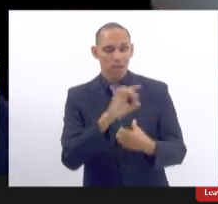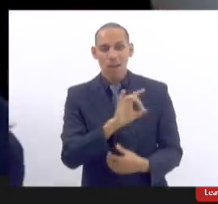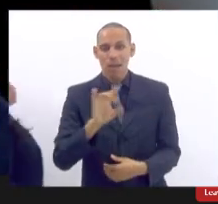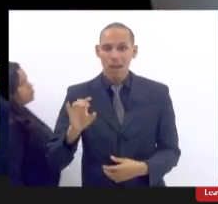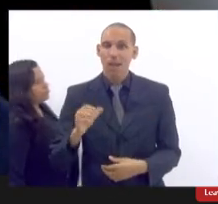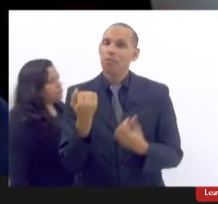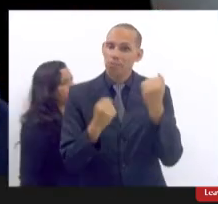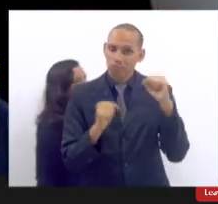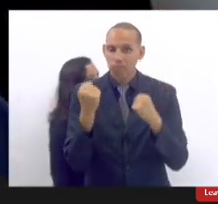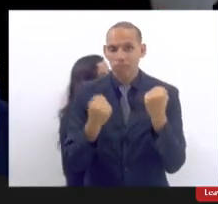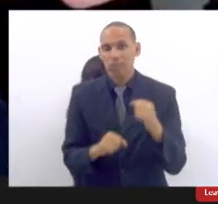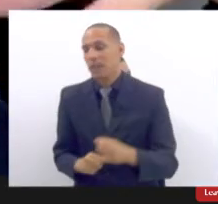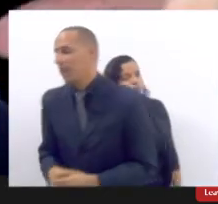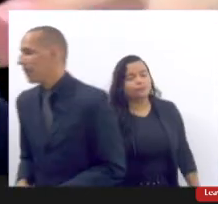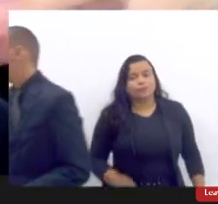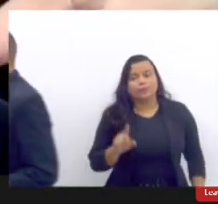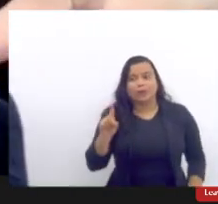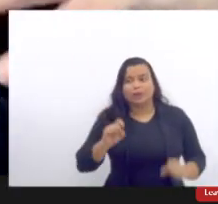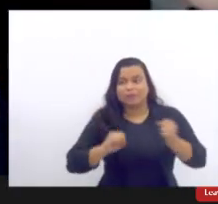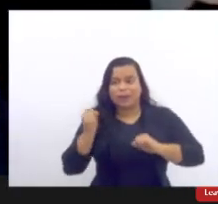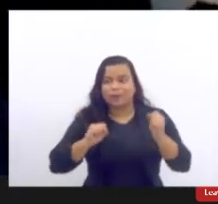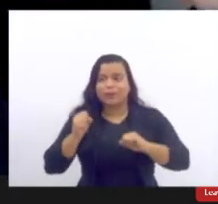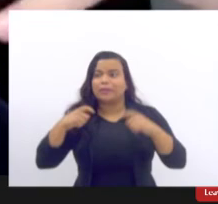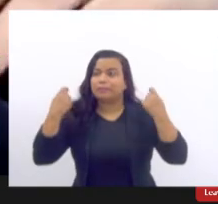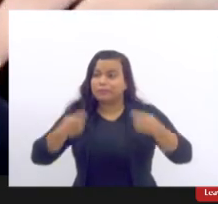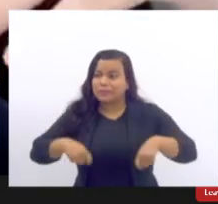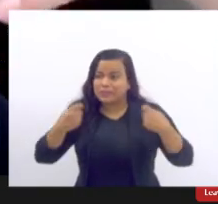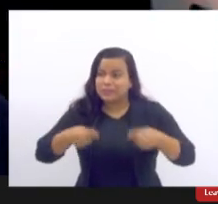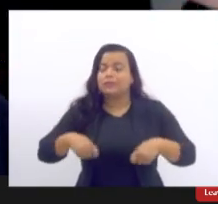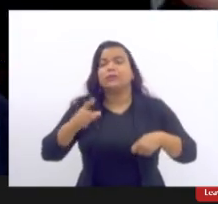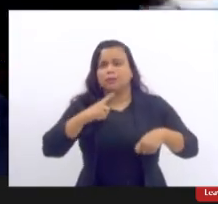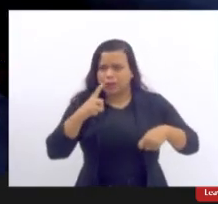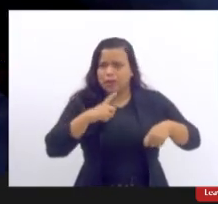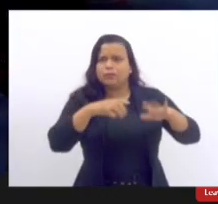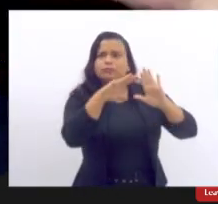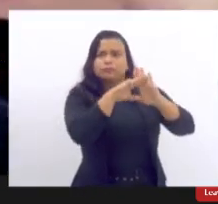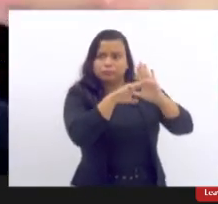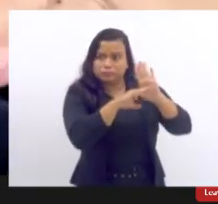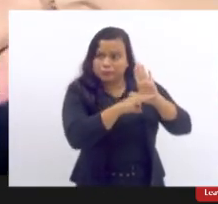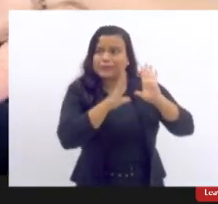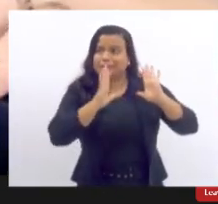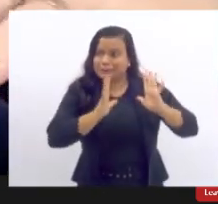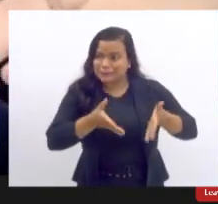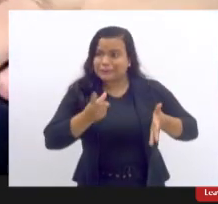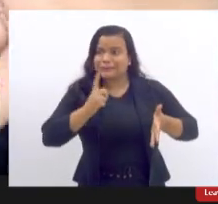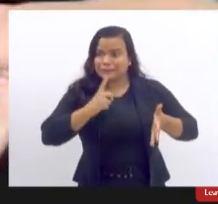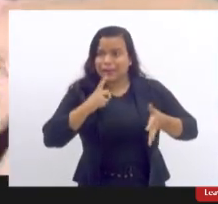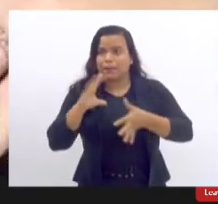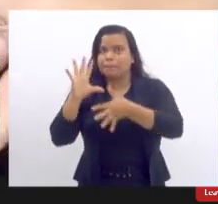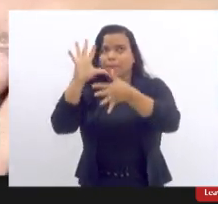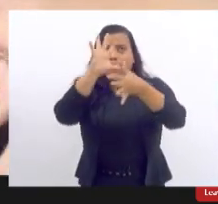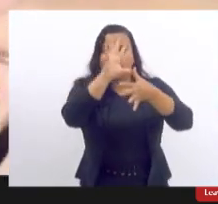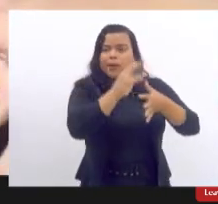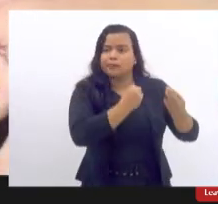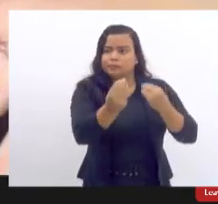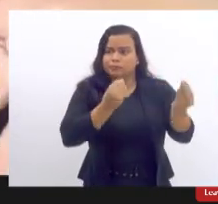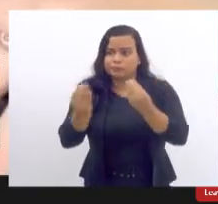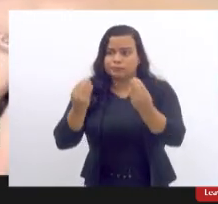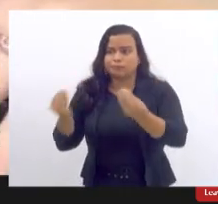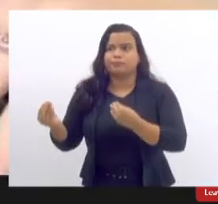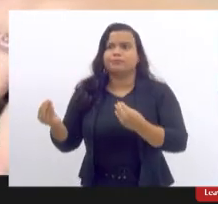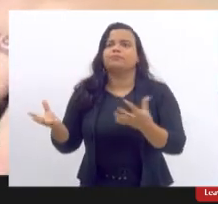fabricantes elas precisam elas têm esses dados eles têm um mapa de distribuição das próteses